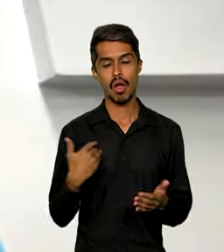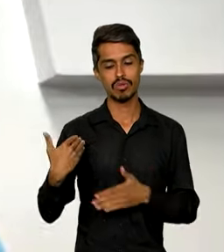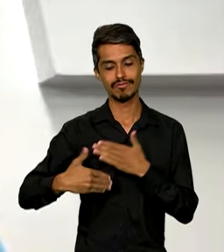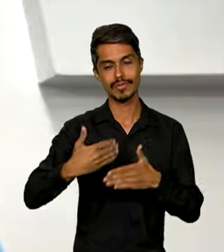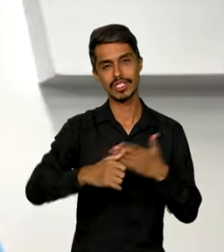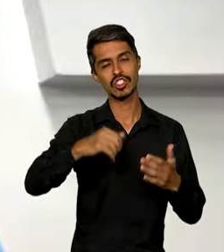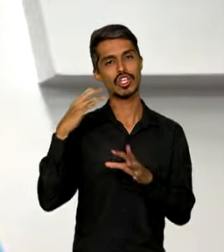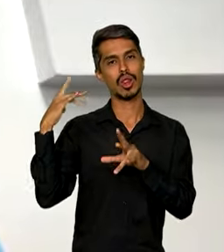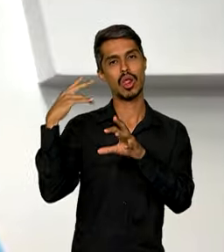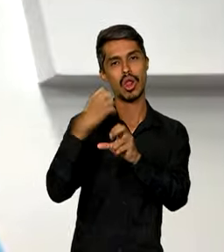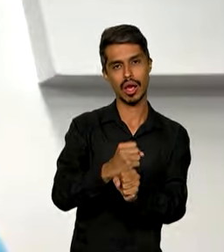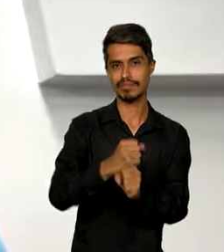mais de revisão essa última semana, né?